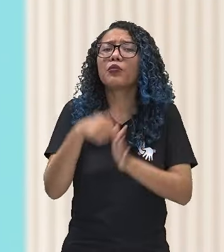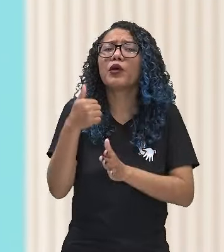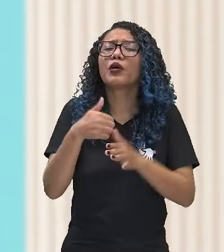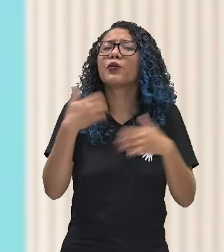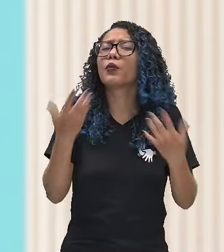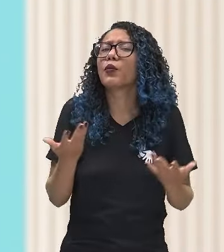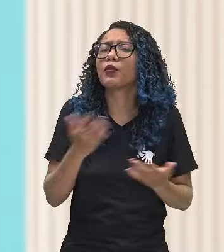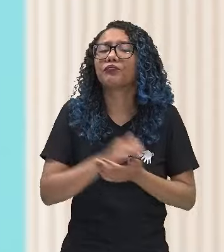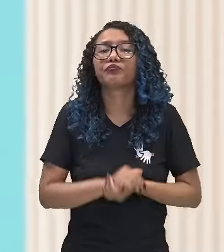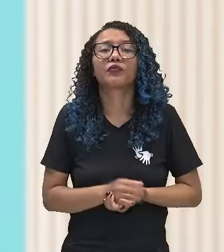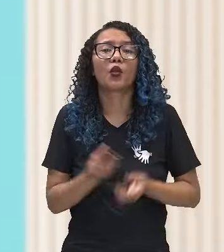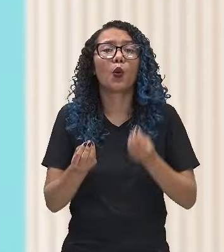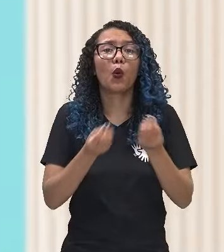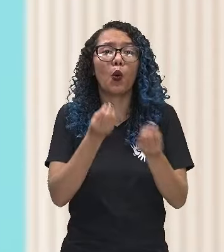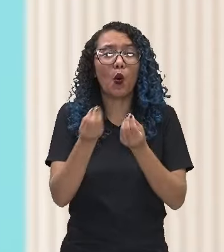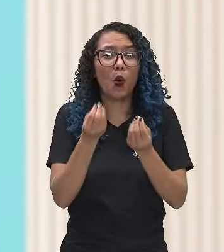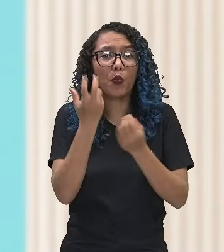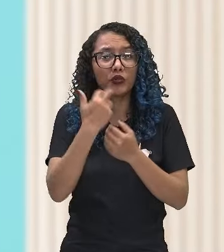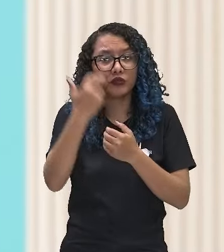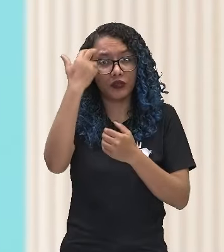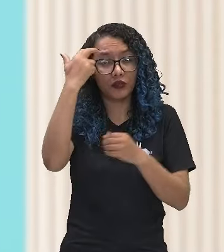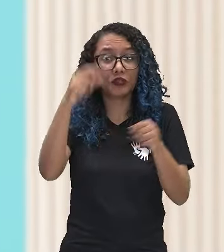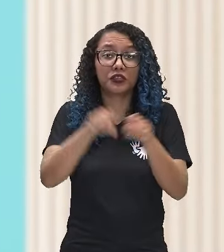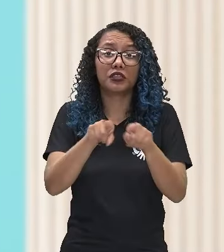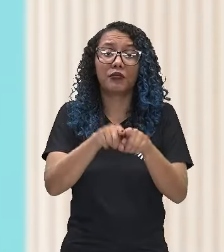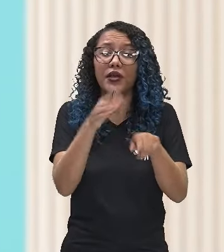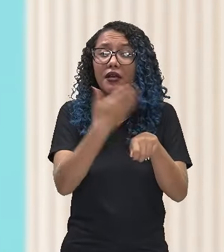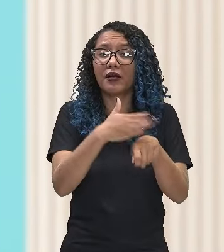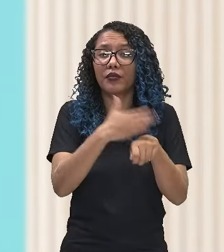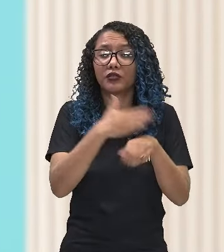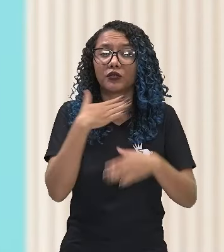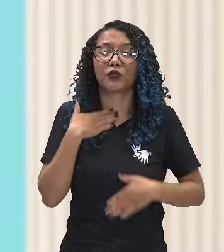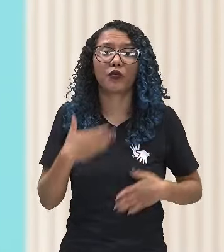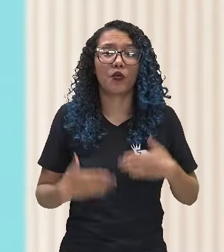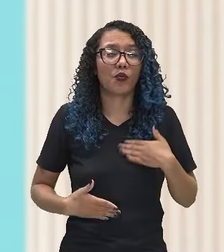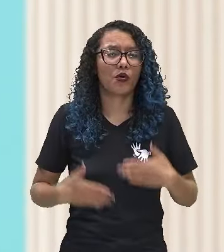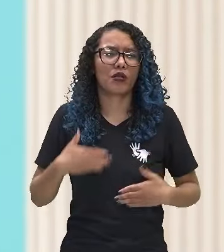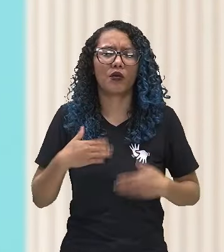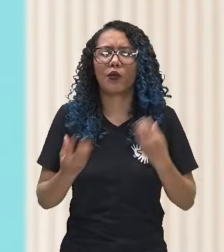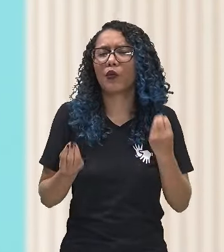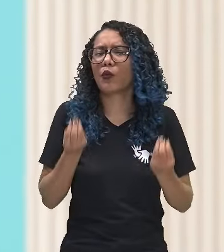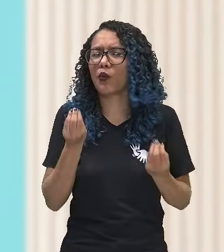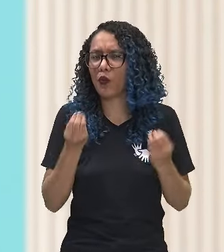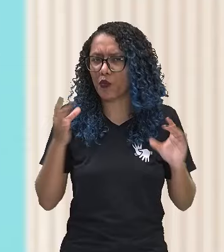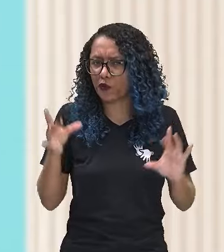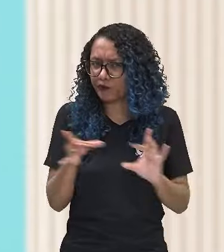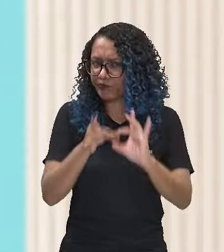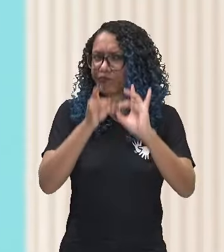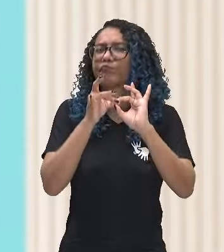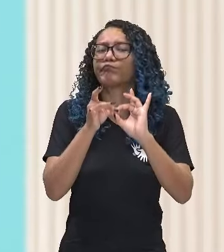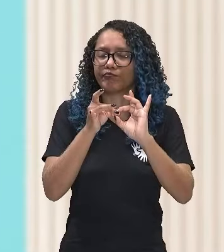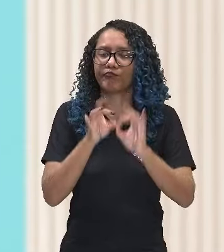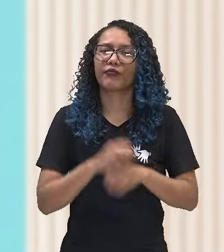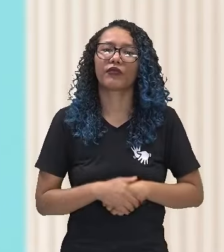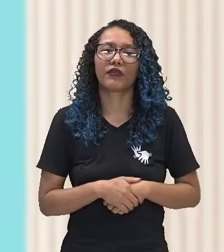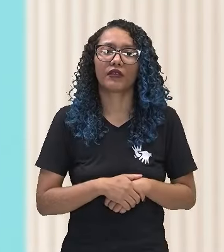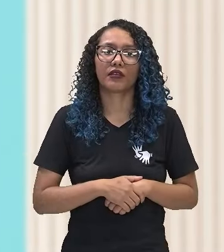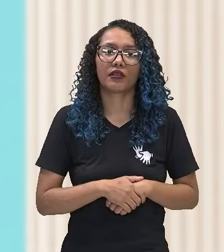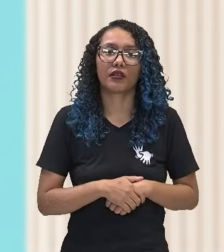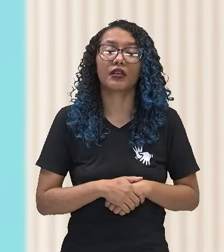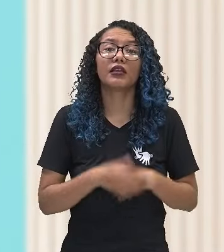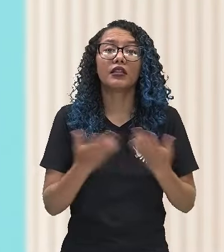e a prática corporal na juventude, as práticas corporais juvenis. E a gente precisou entender, primeiramente, o que é